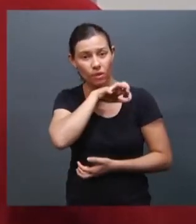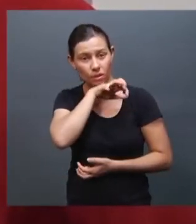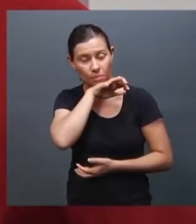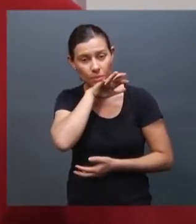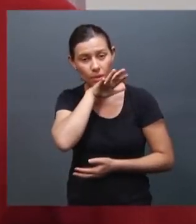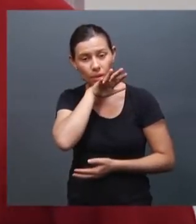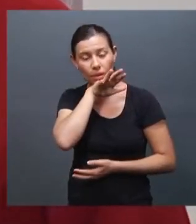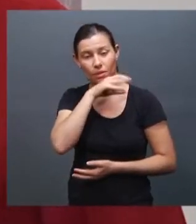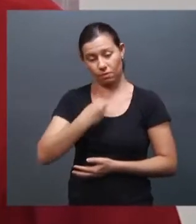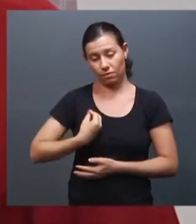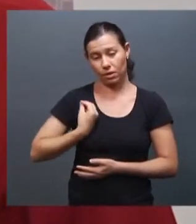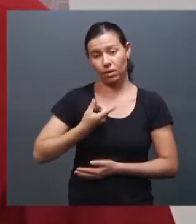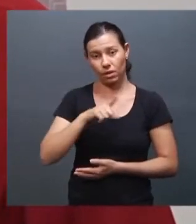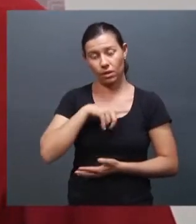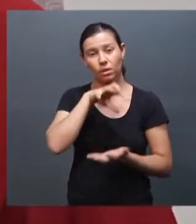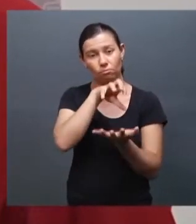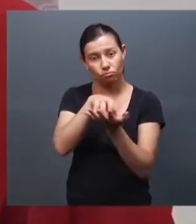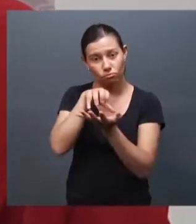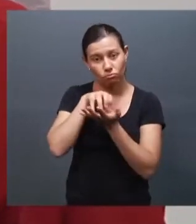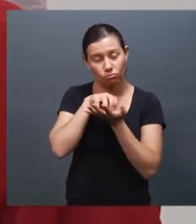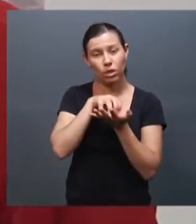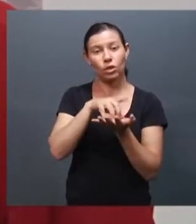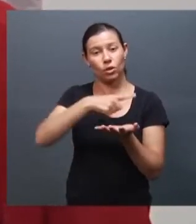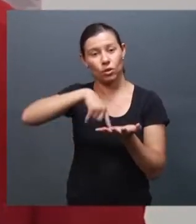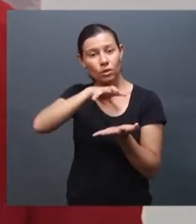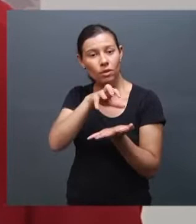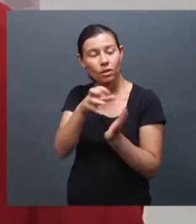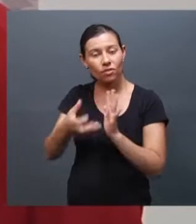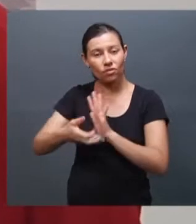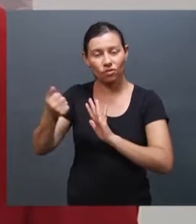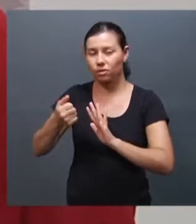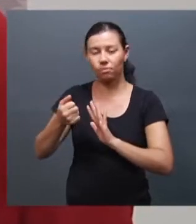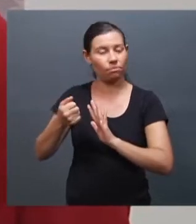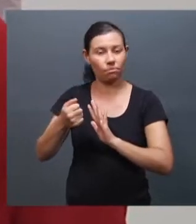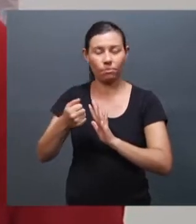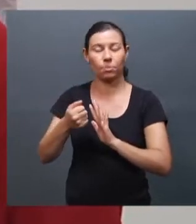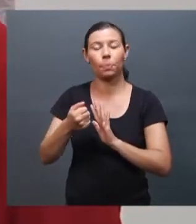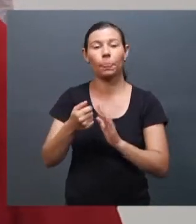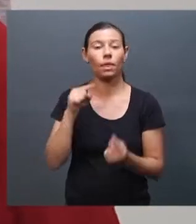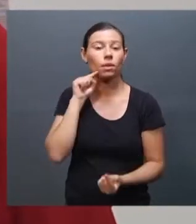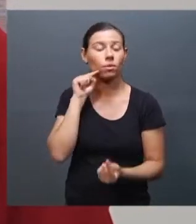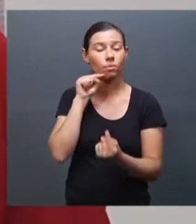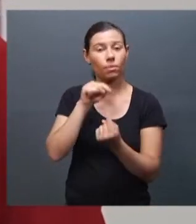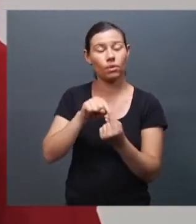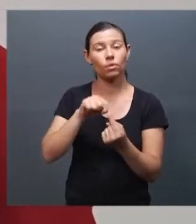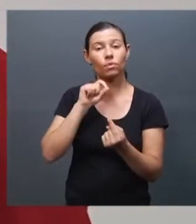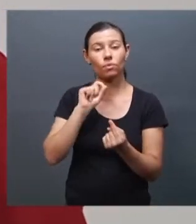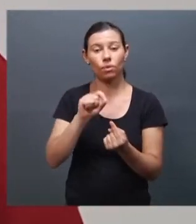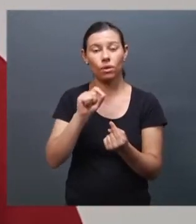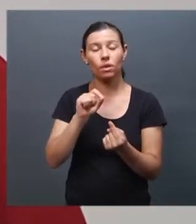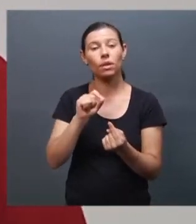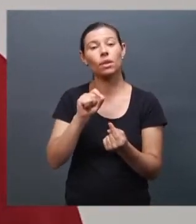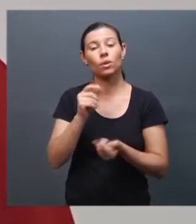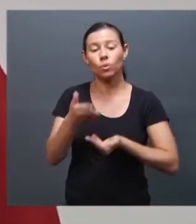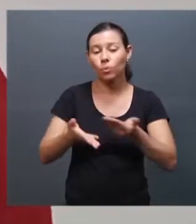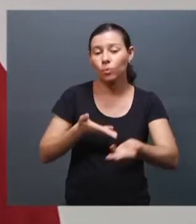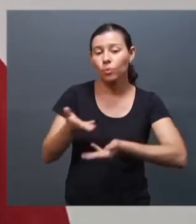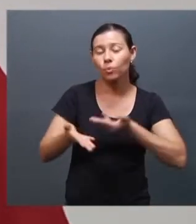universitários, as nossas fazendas, eles não serão retirados. O objetivo é exatamente ter uma maneira deles,